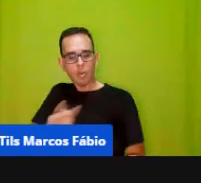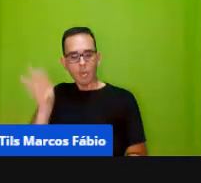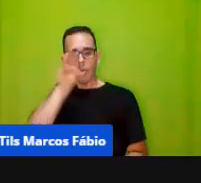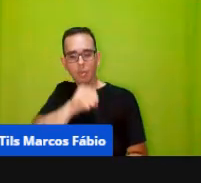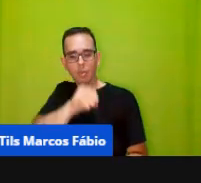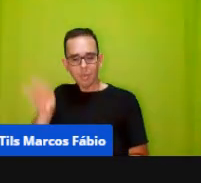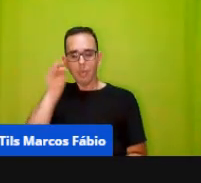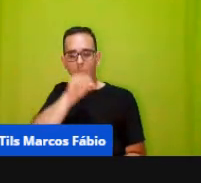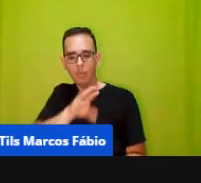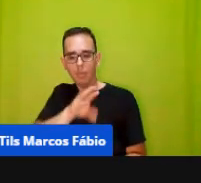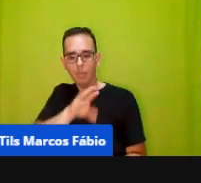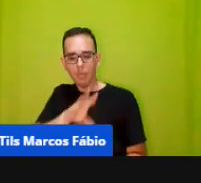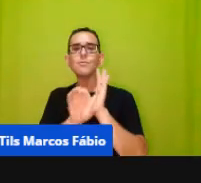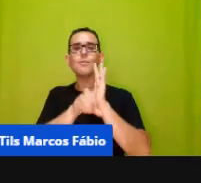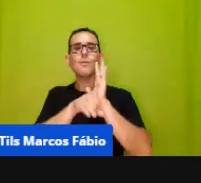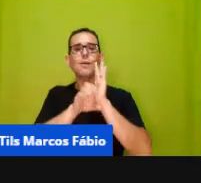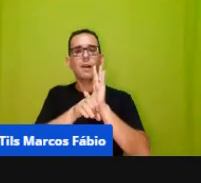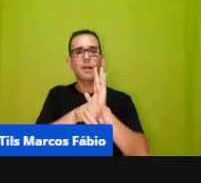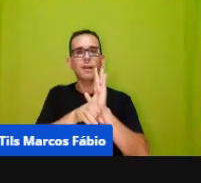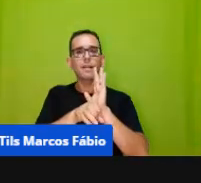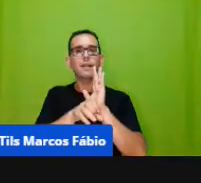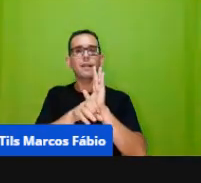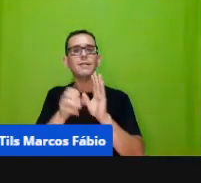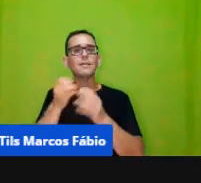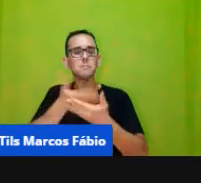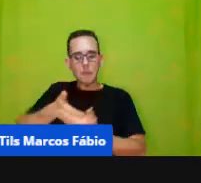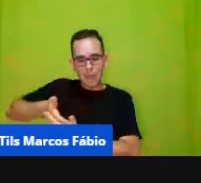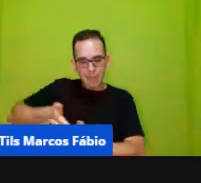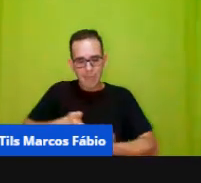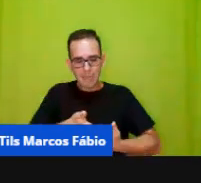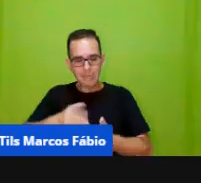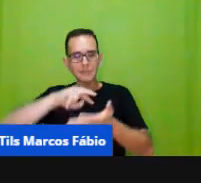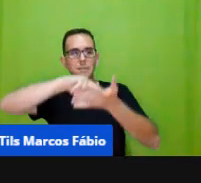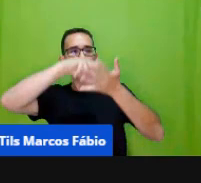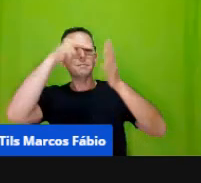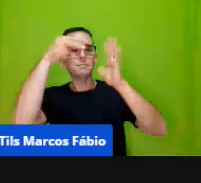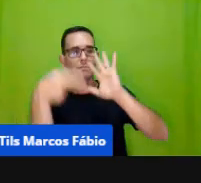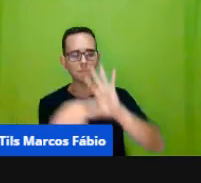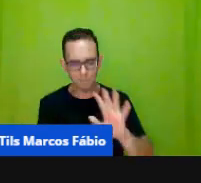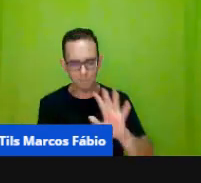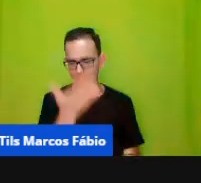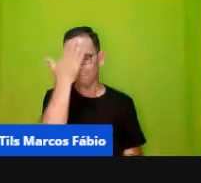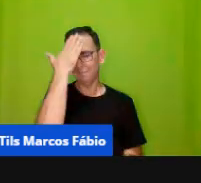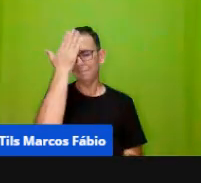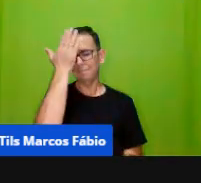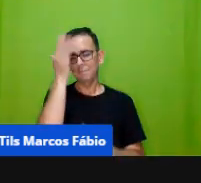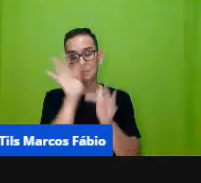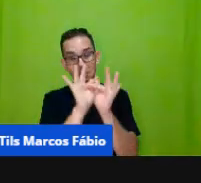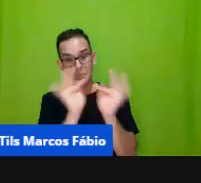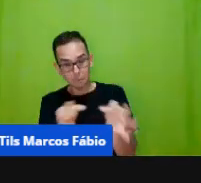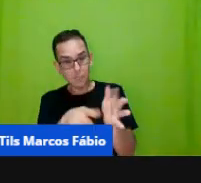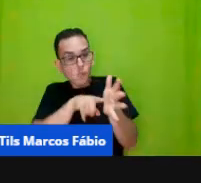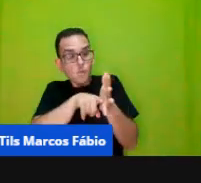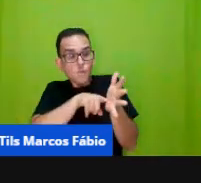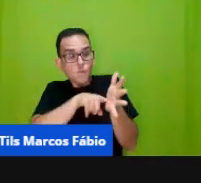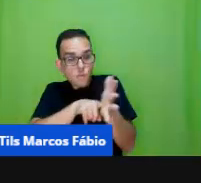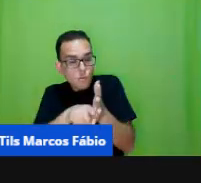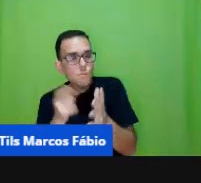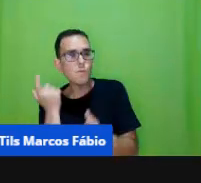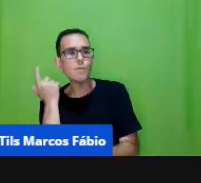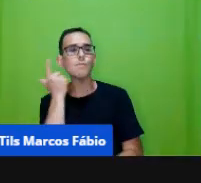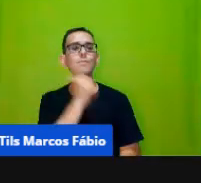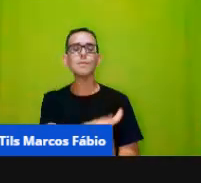esses conceitos, né? Para eles se transformarem em simples manipulação e exploração para tornar-se